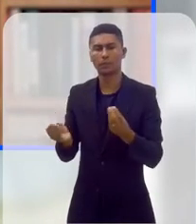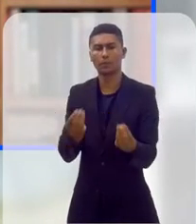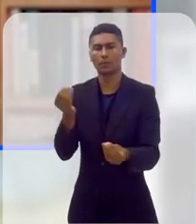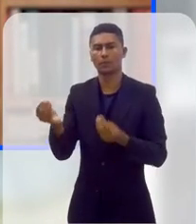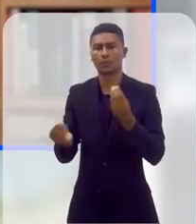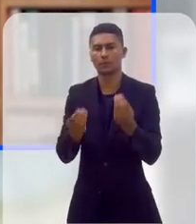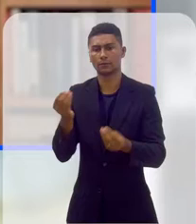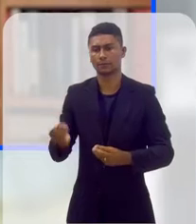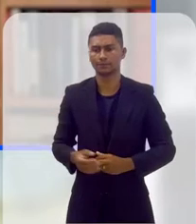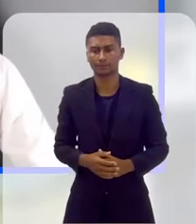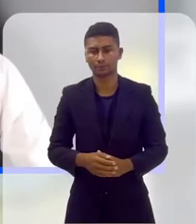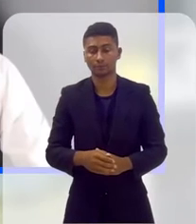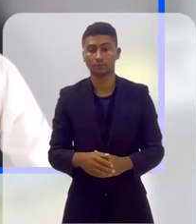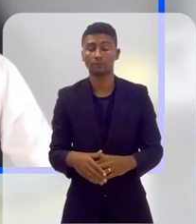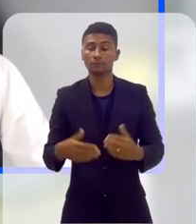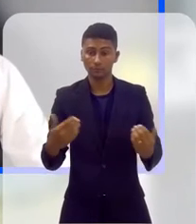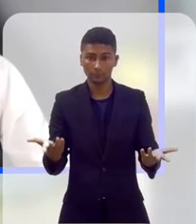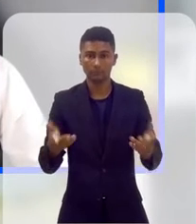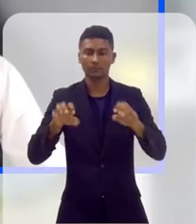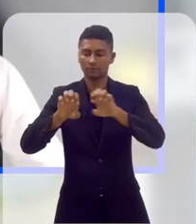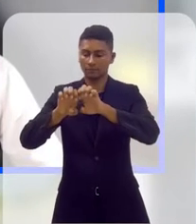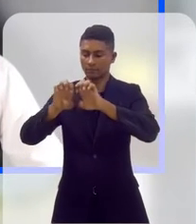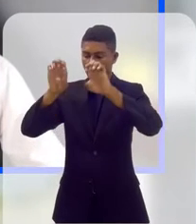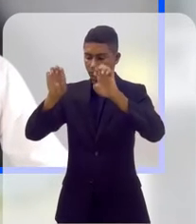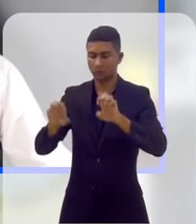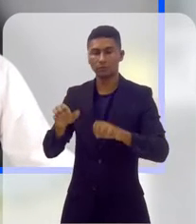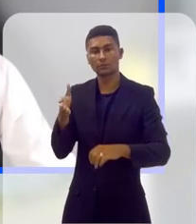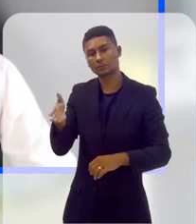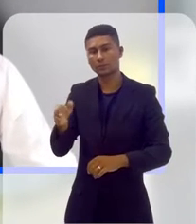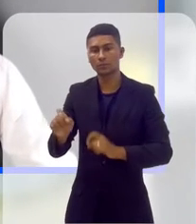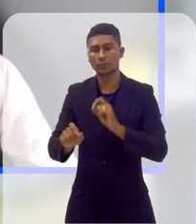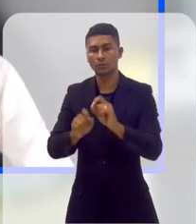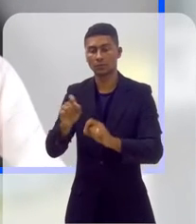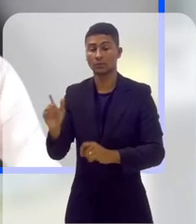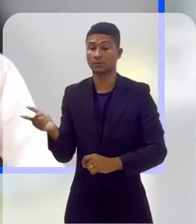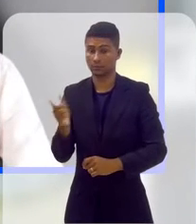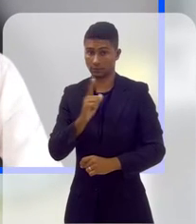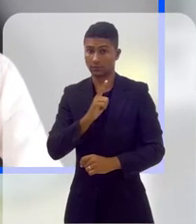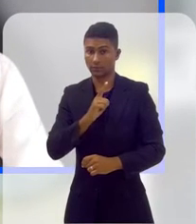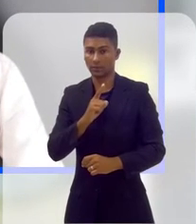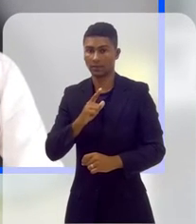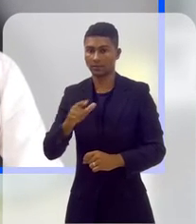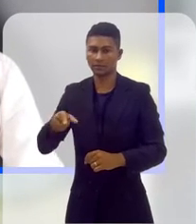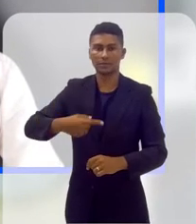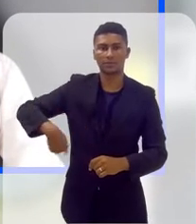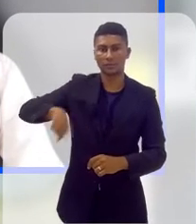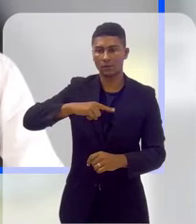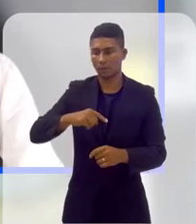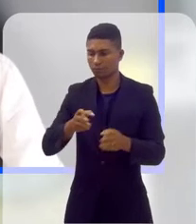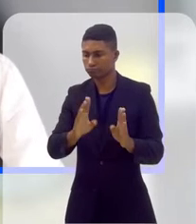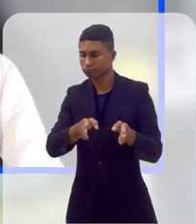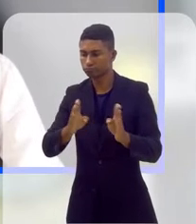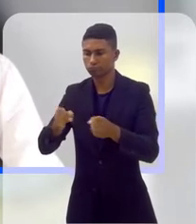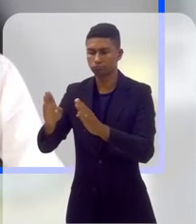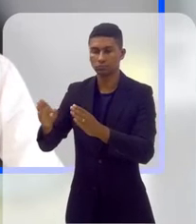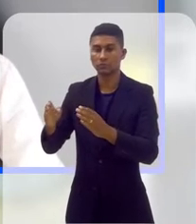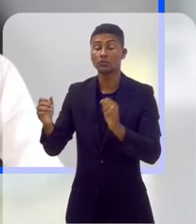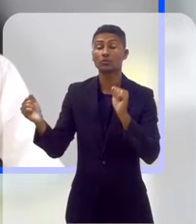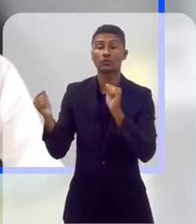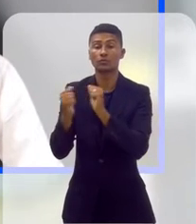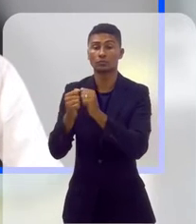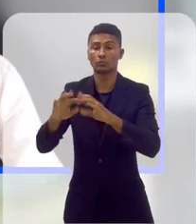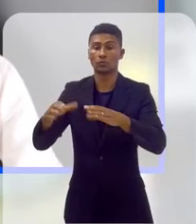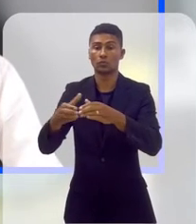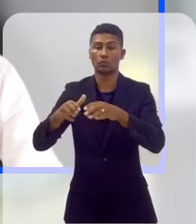clínica jurídica. A estrutura da clínica, ela é composta por alguns passos que nós construímos em